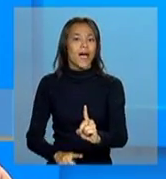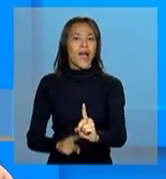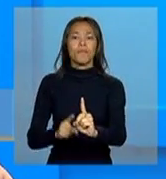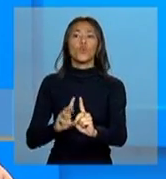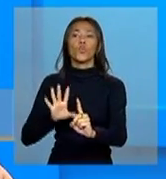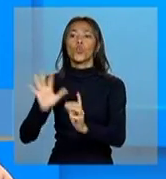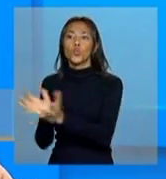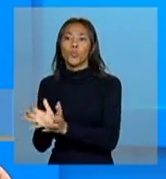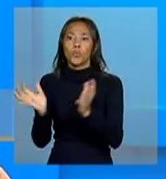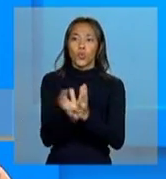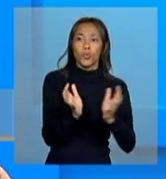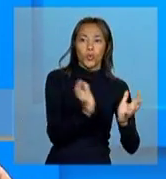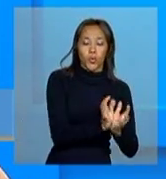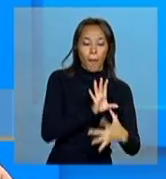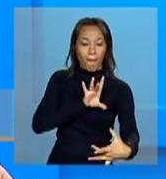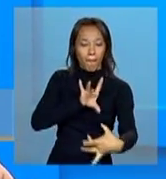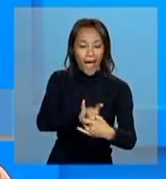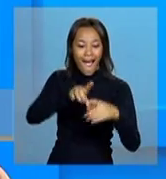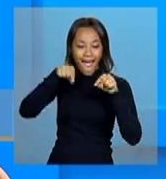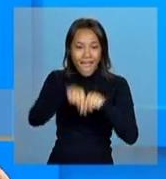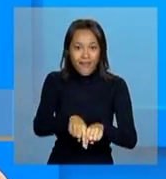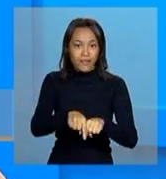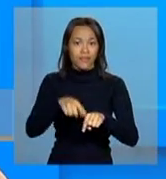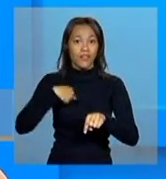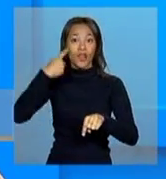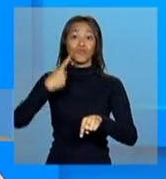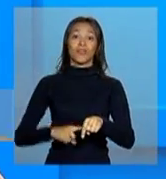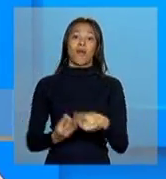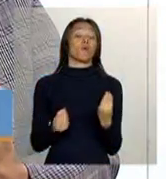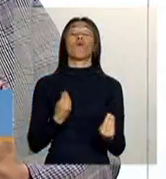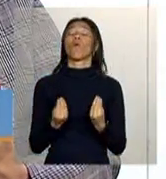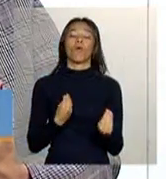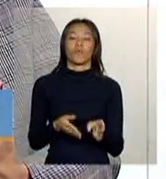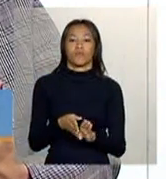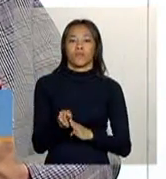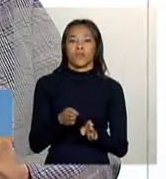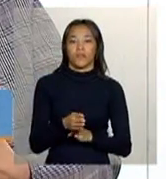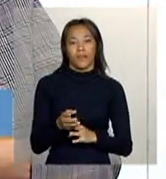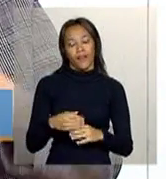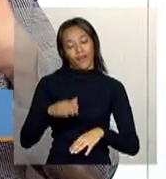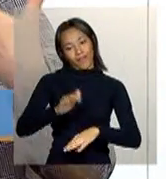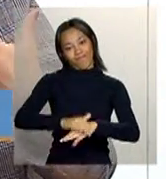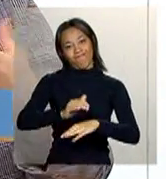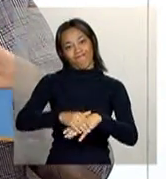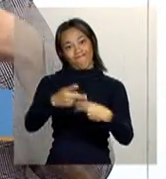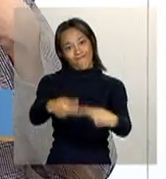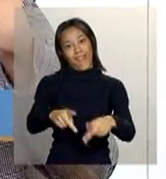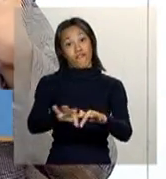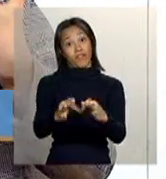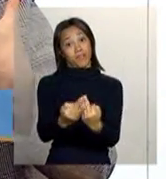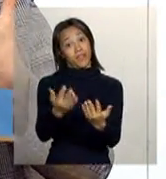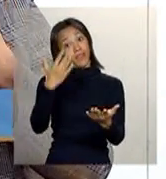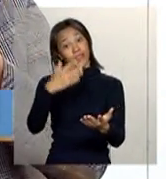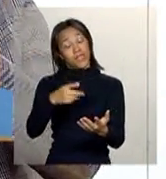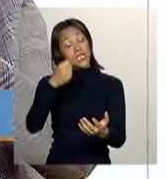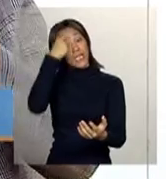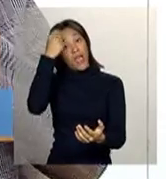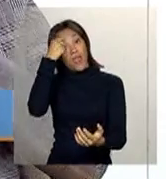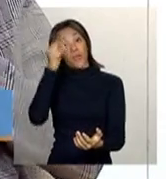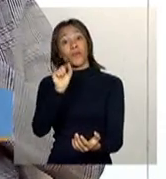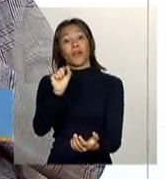de um grupo? A que grupo ela pertence? É autodeclaratório, quer dizer, a ideia é que as pessoas elas